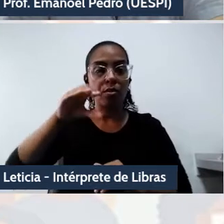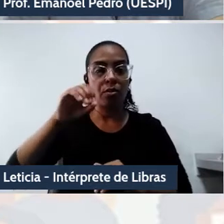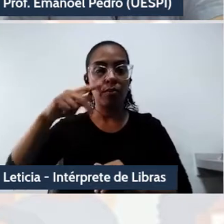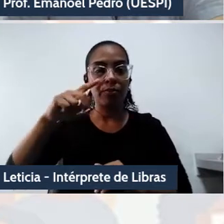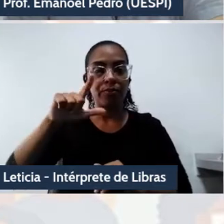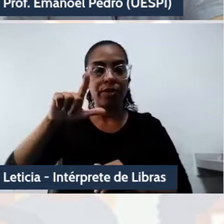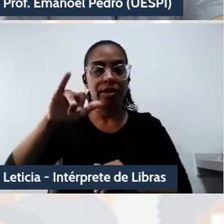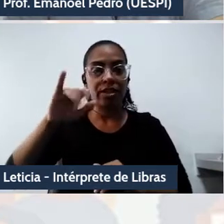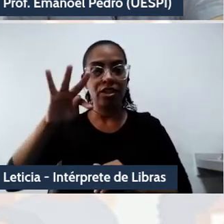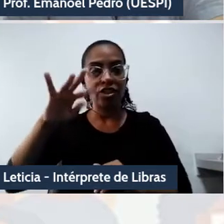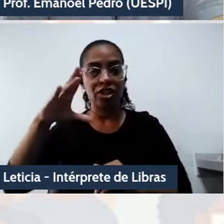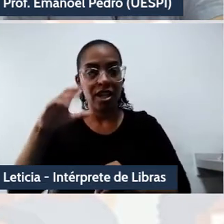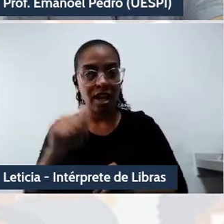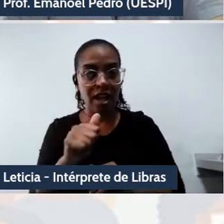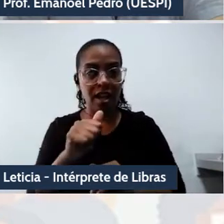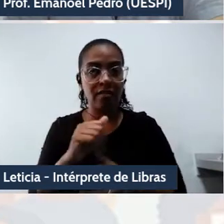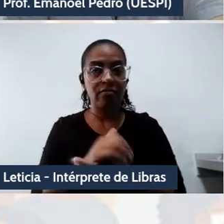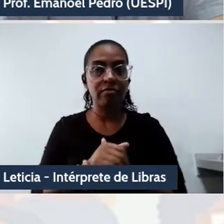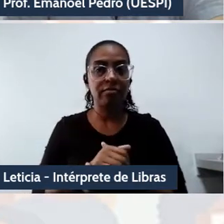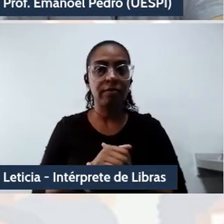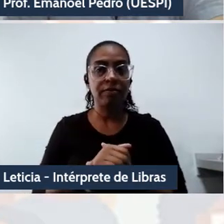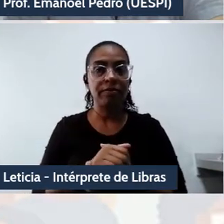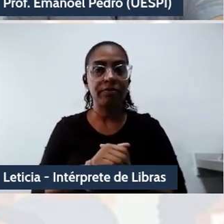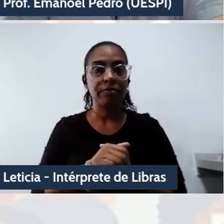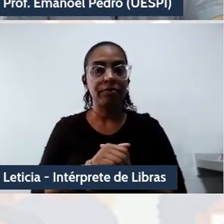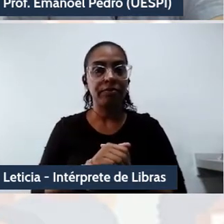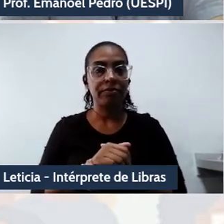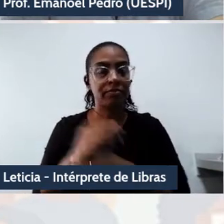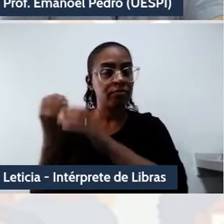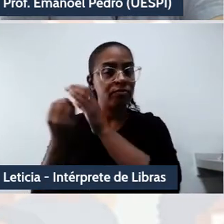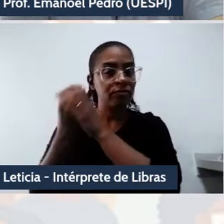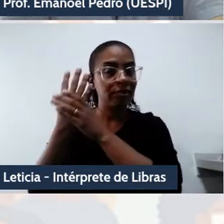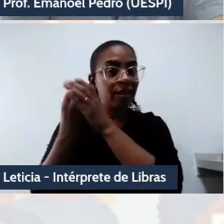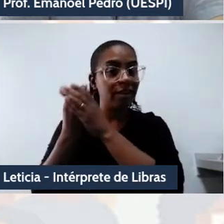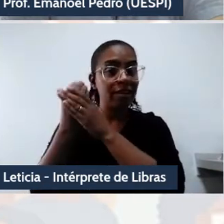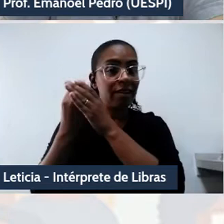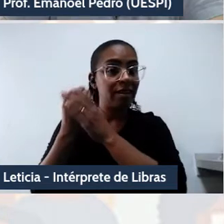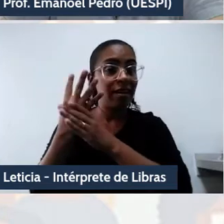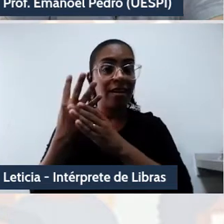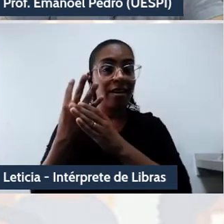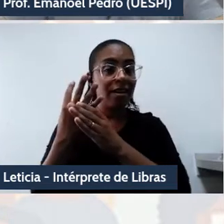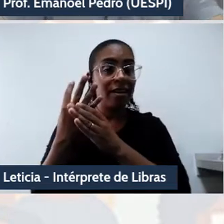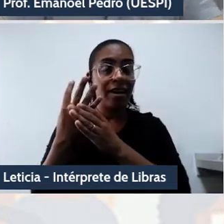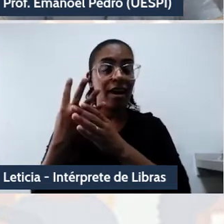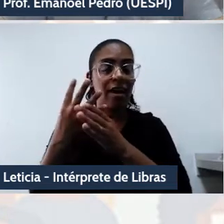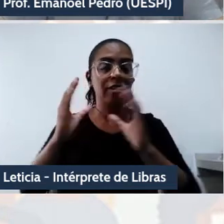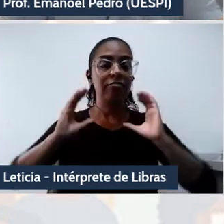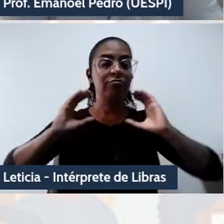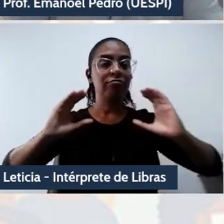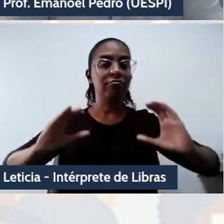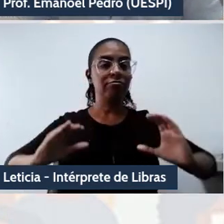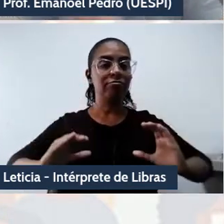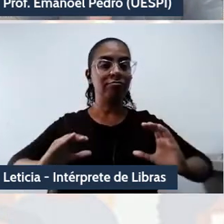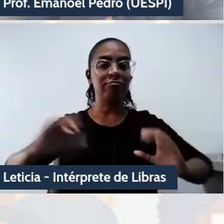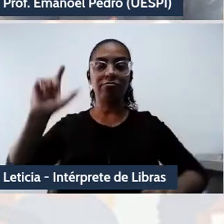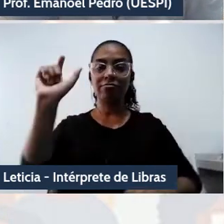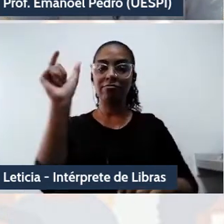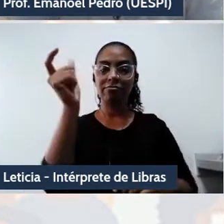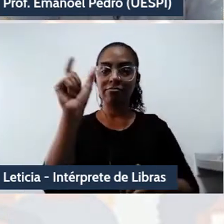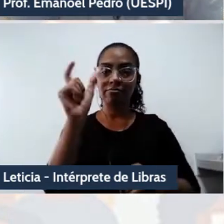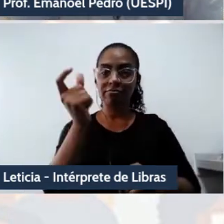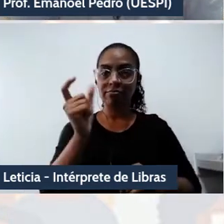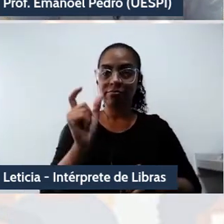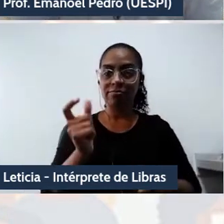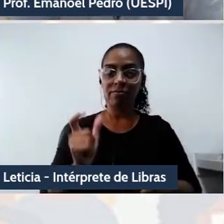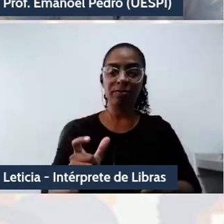um hiato na cidadania algorítmica. Então, é isso. Eu